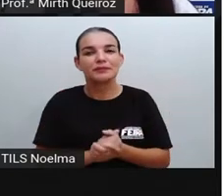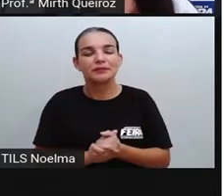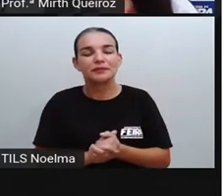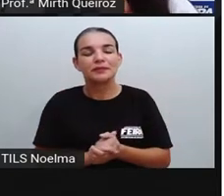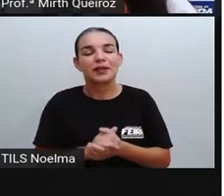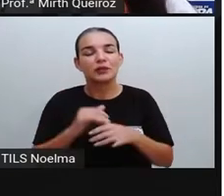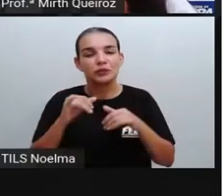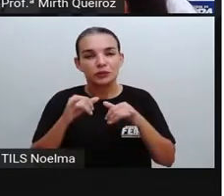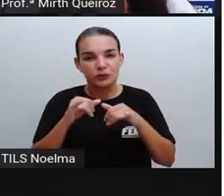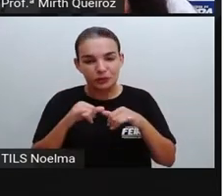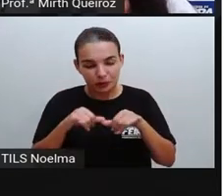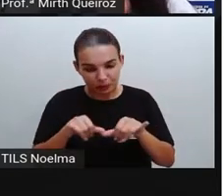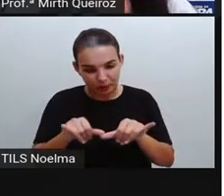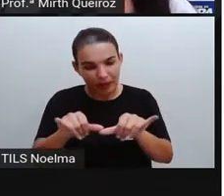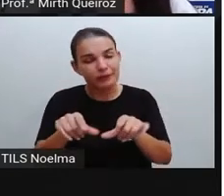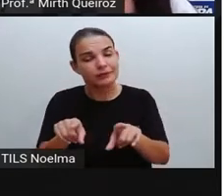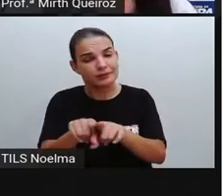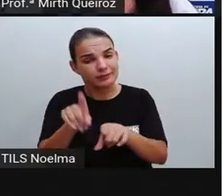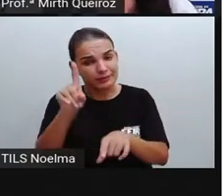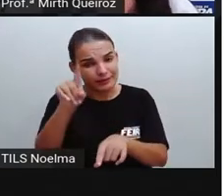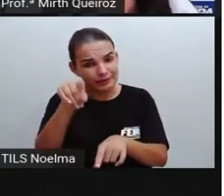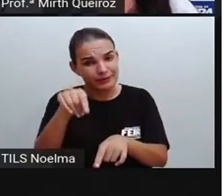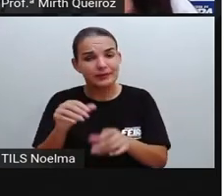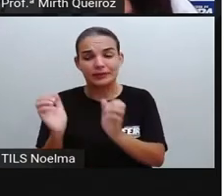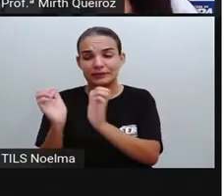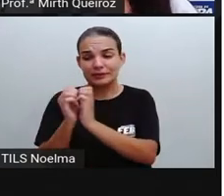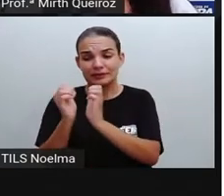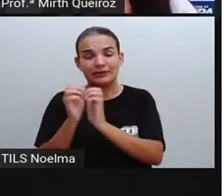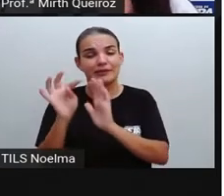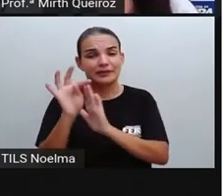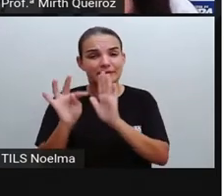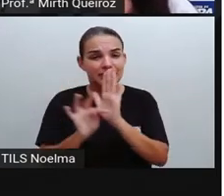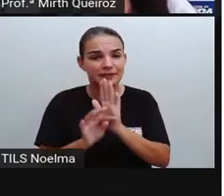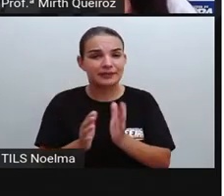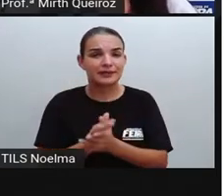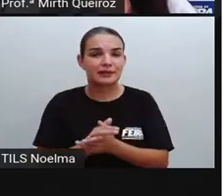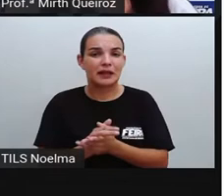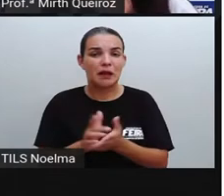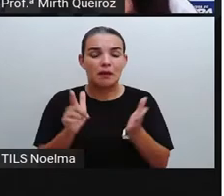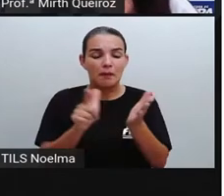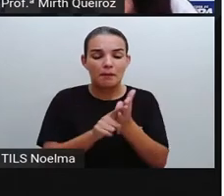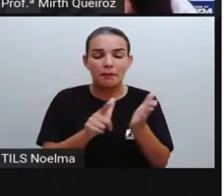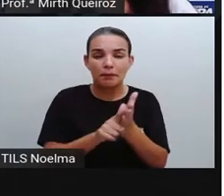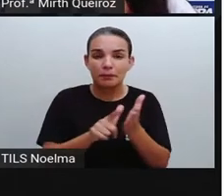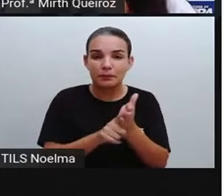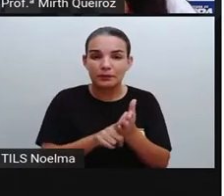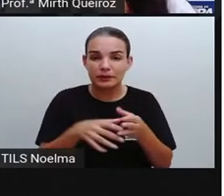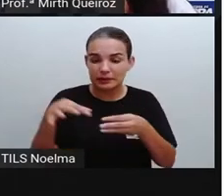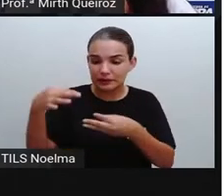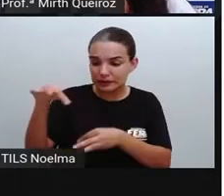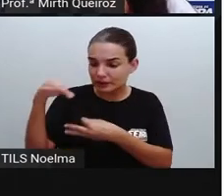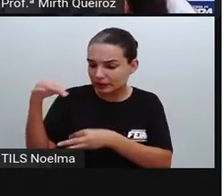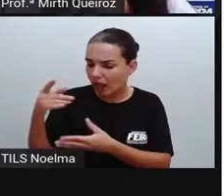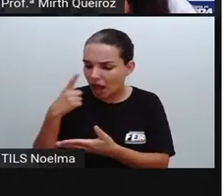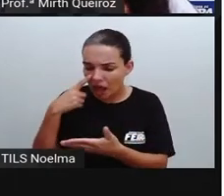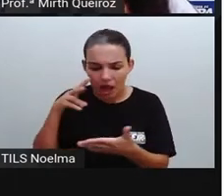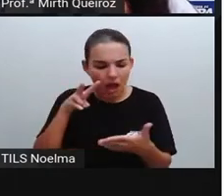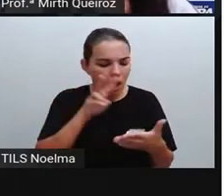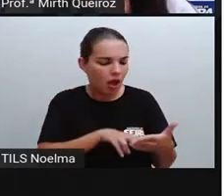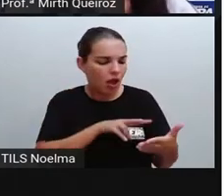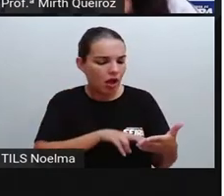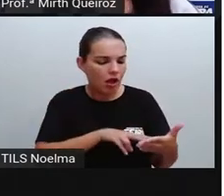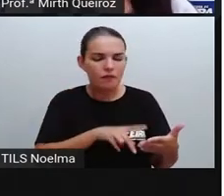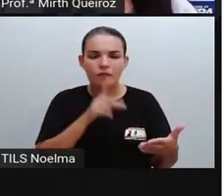São um tipo de gênero textual. Panfletos, os panfletos, quem é que nunca foi no mercado, em frente ao mercado, e